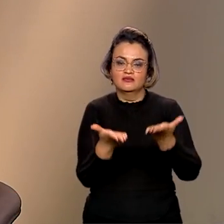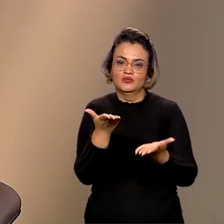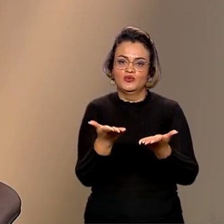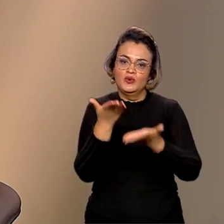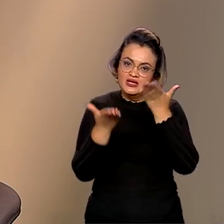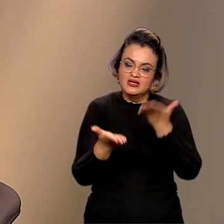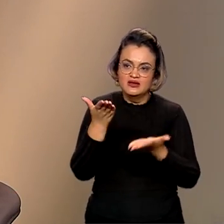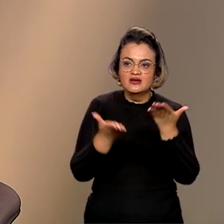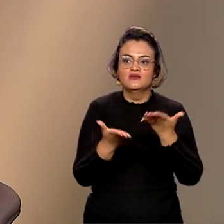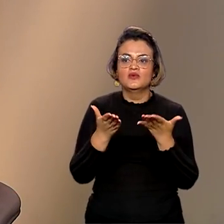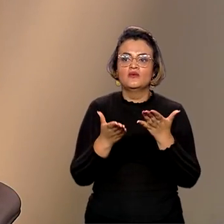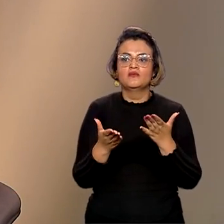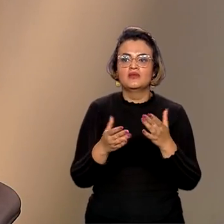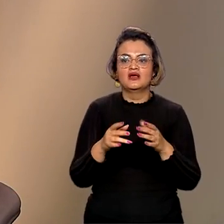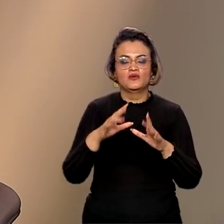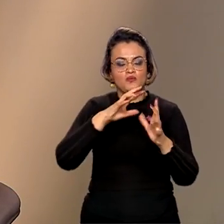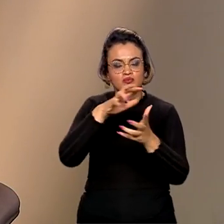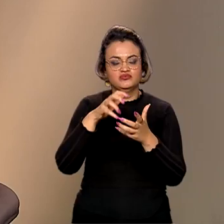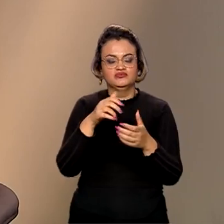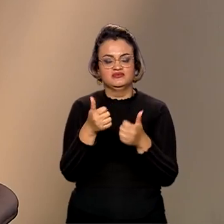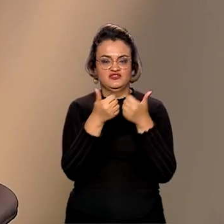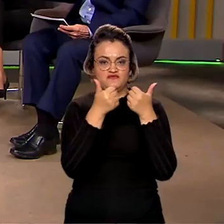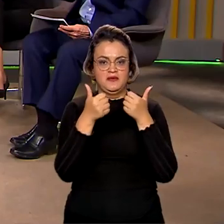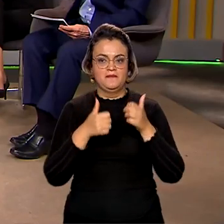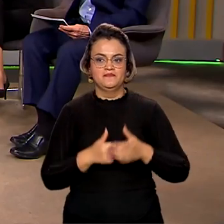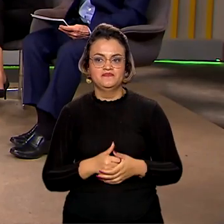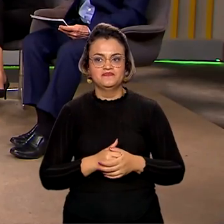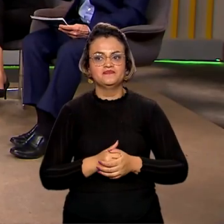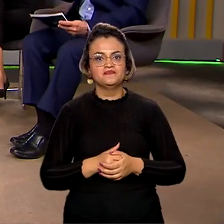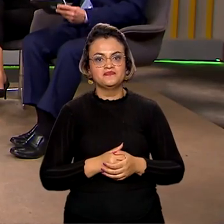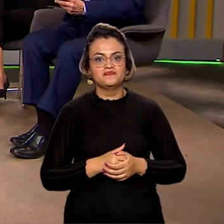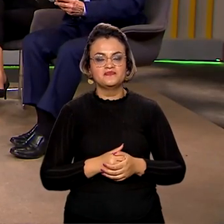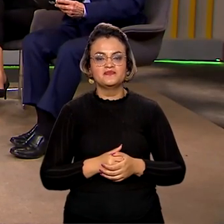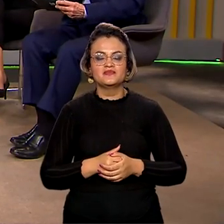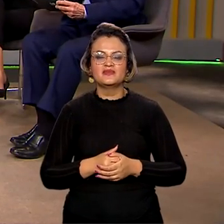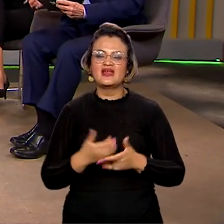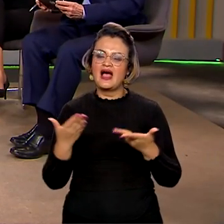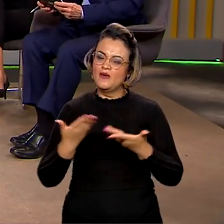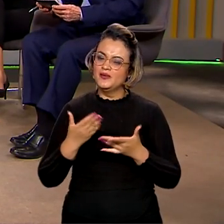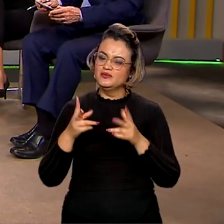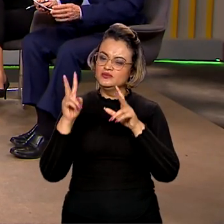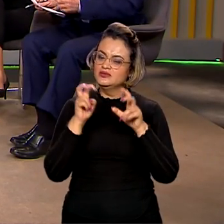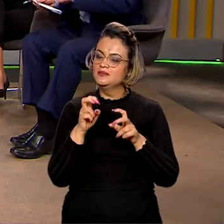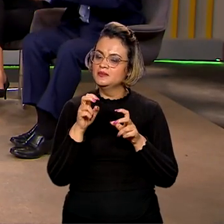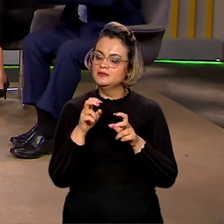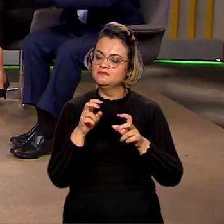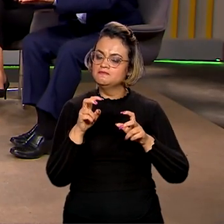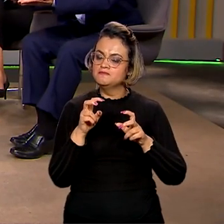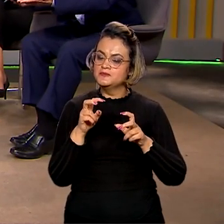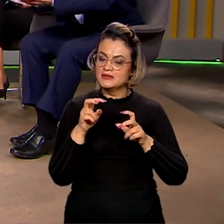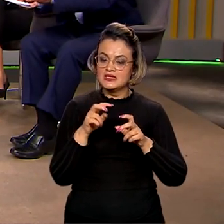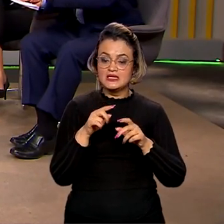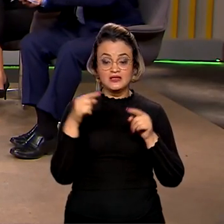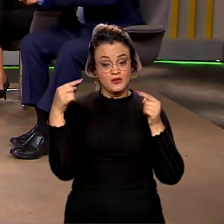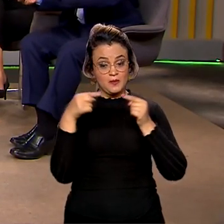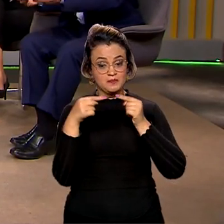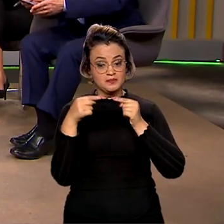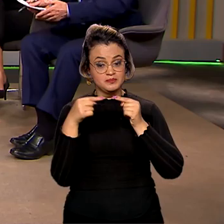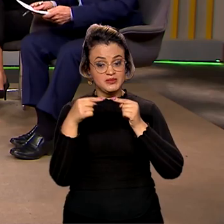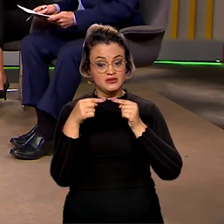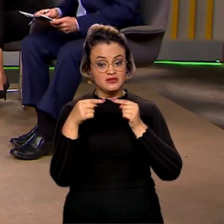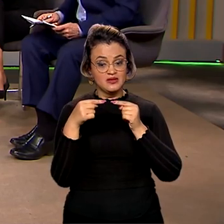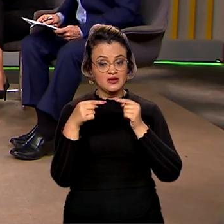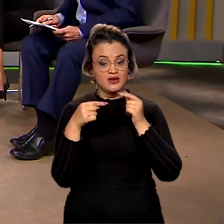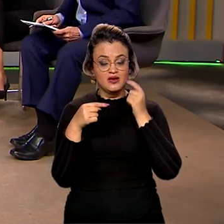para o planeta, para a humanidade. Ministra, agora uma questão bem pontual, mas que tem muito a ver também com